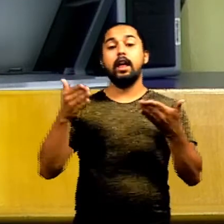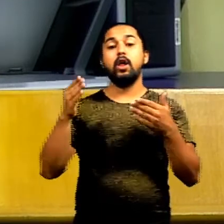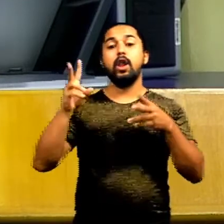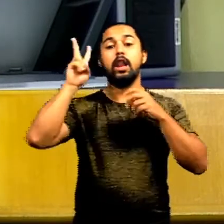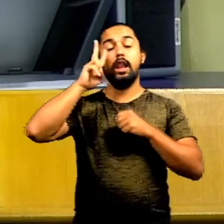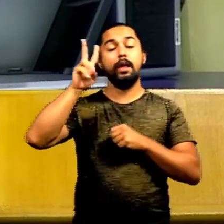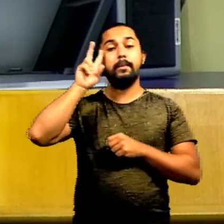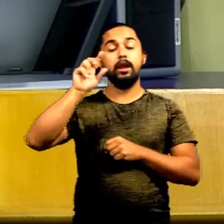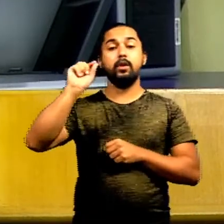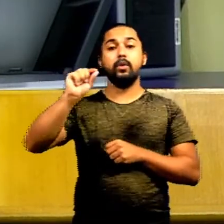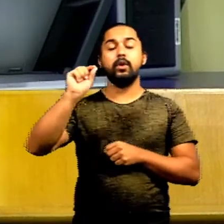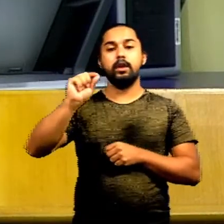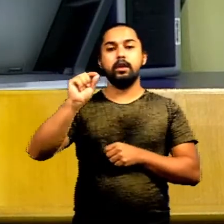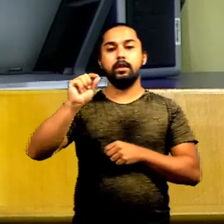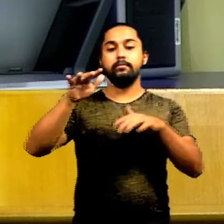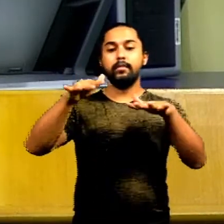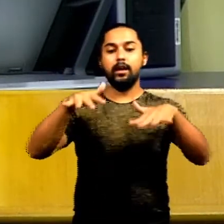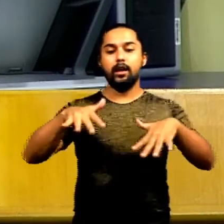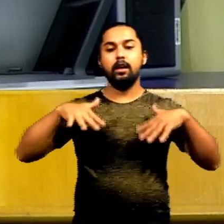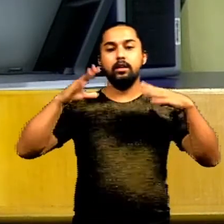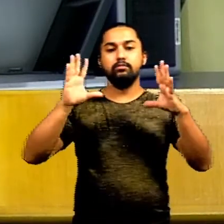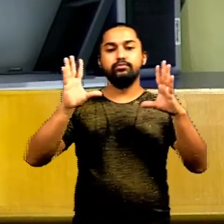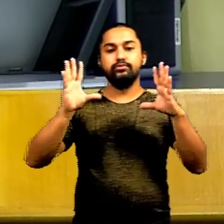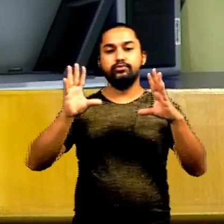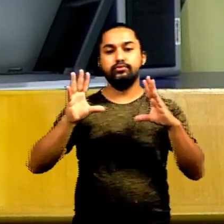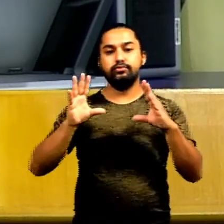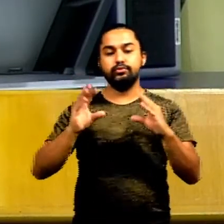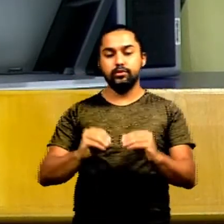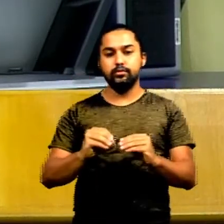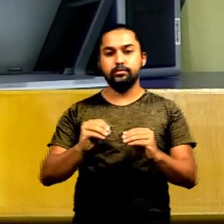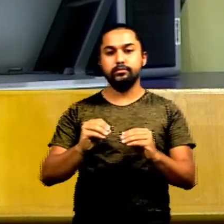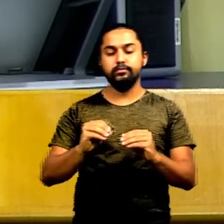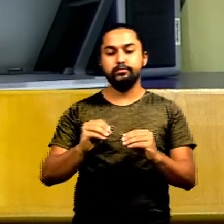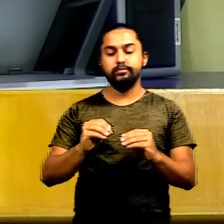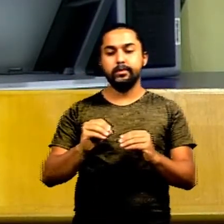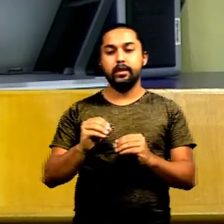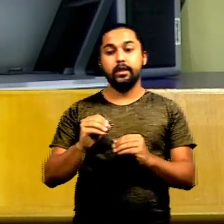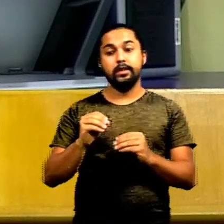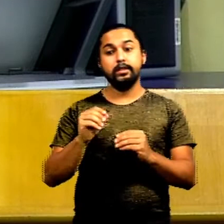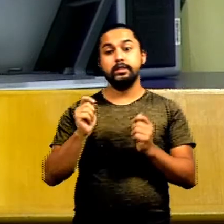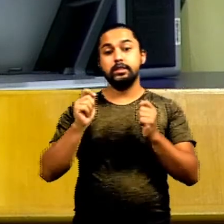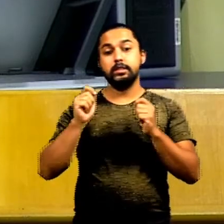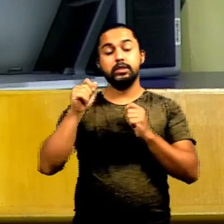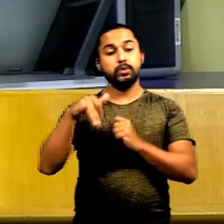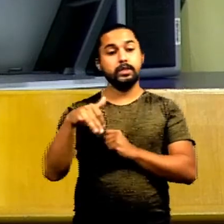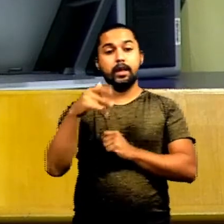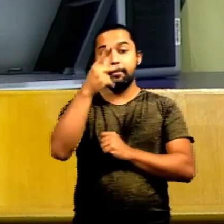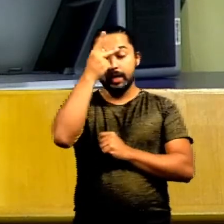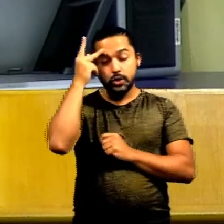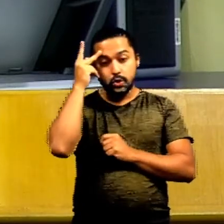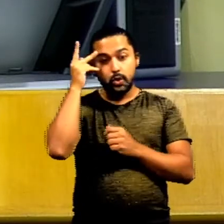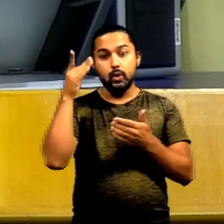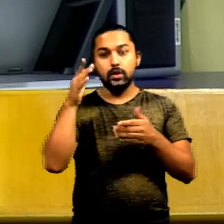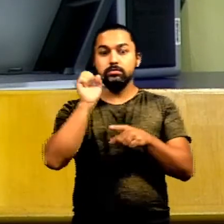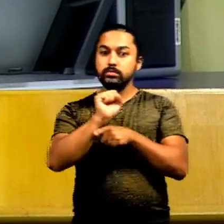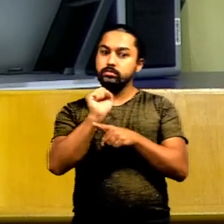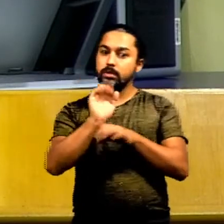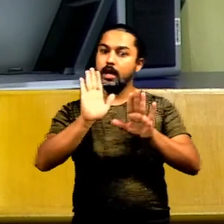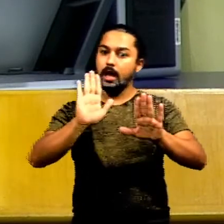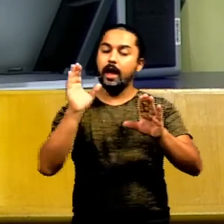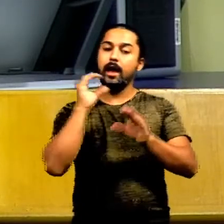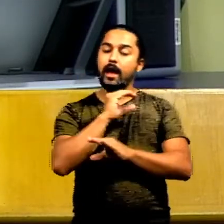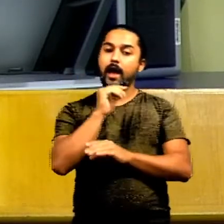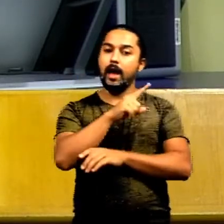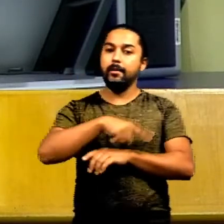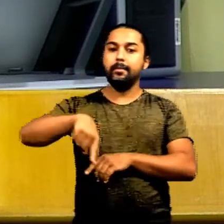excelências que o plenário está esvaziando daqui a pouco nós não vamos ter condição nem de manter a sessão se os senhores puderem se manter em